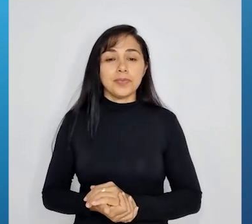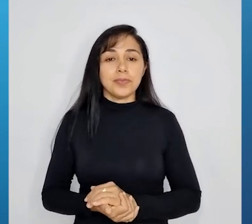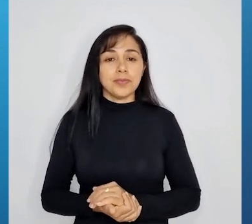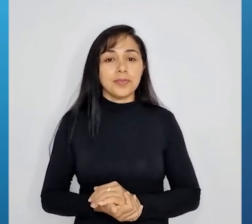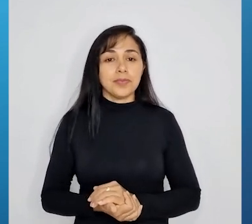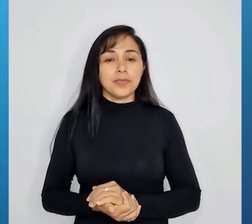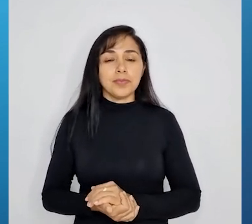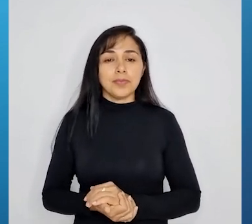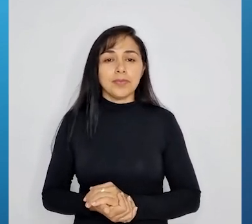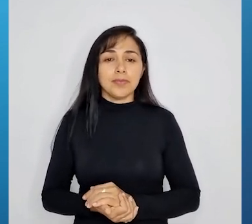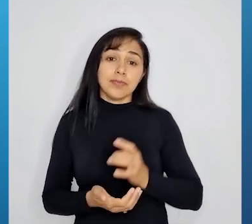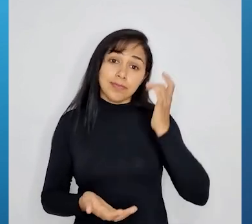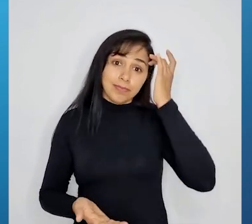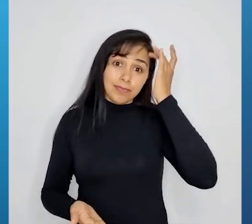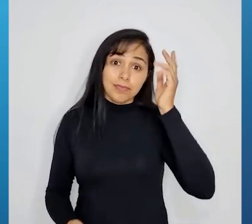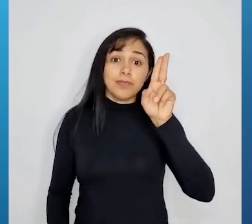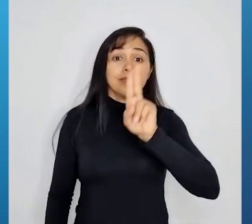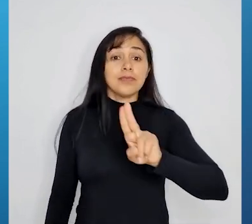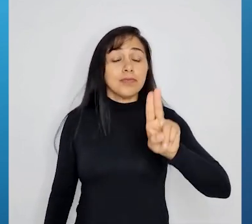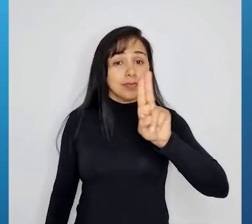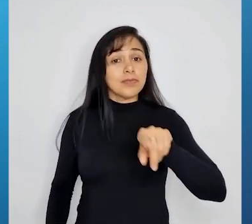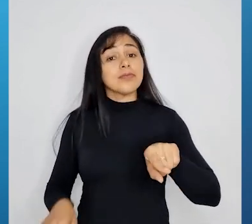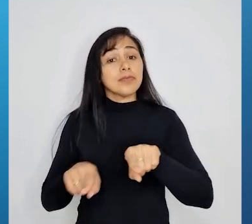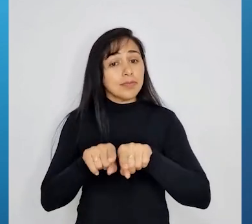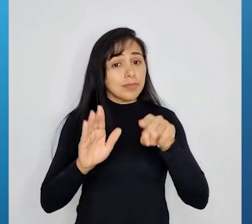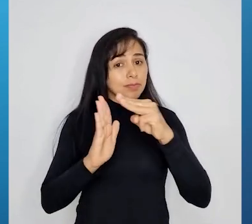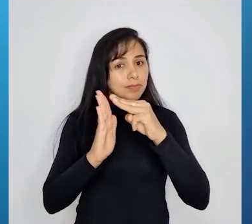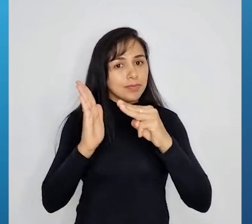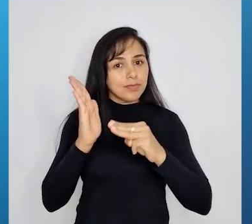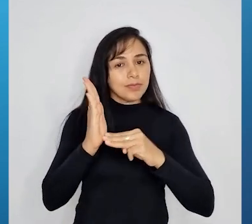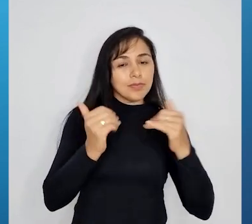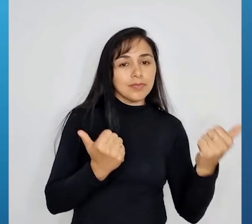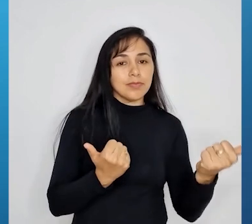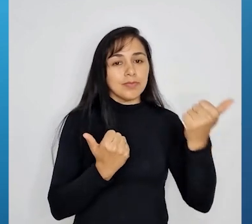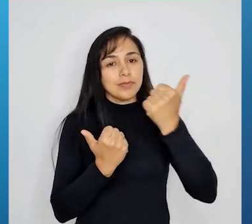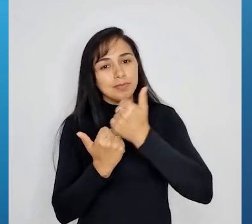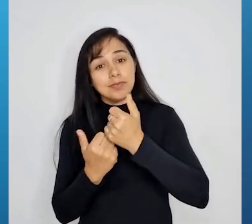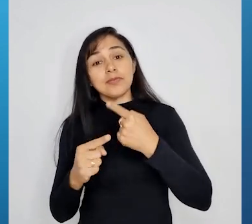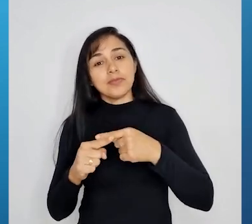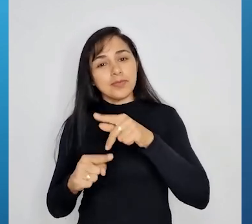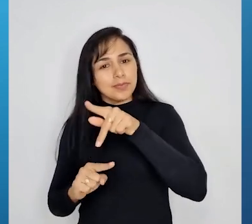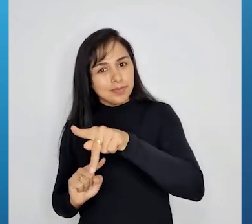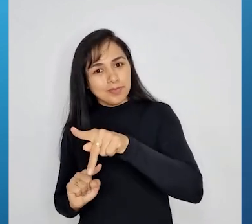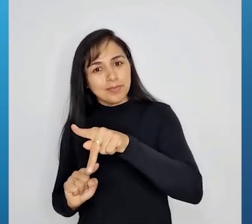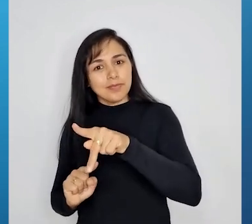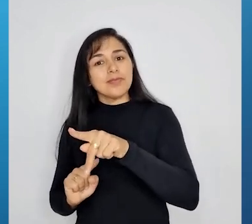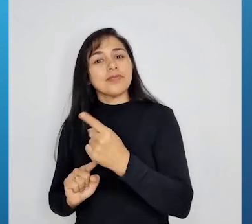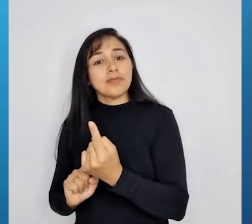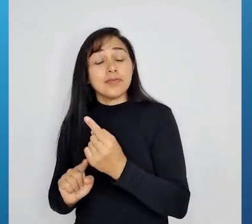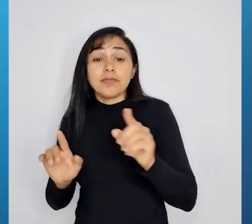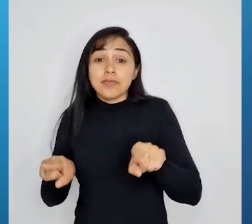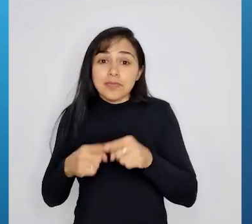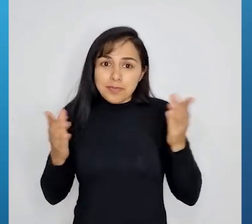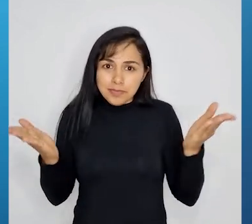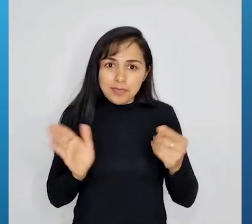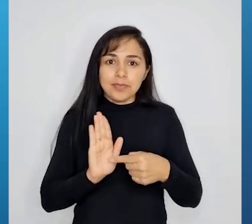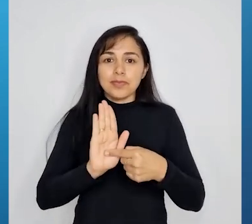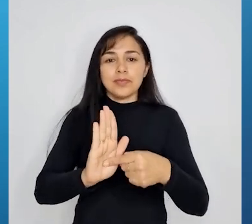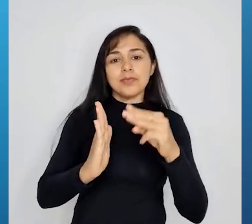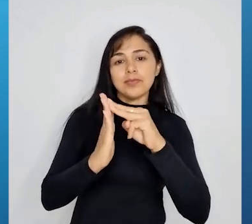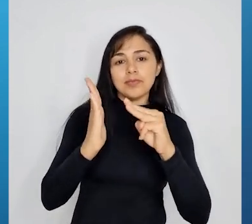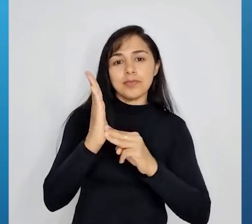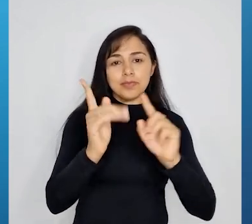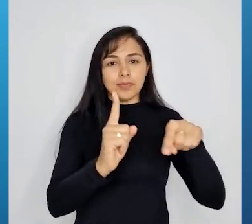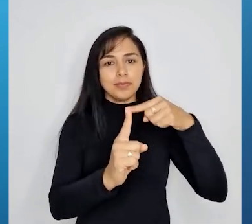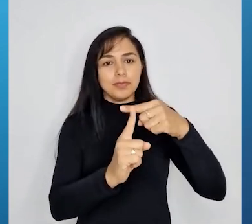excelente para aplicar o método da substituição, porque o P ficou isolado. Mas a ideia aqui hoje é aprender o método da